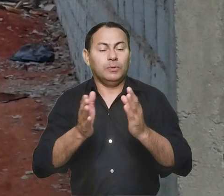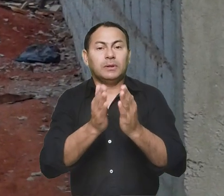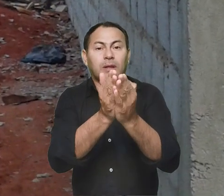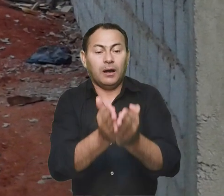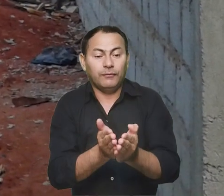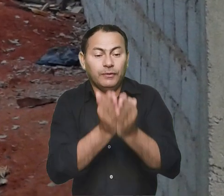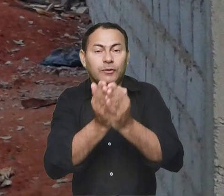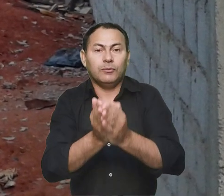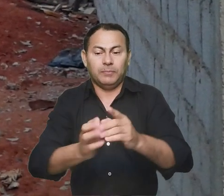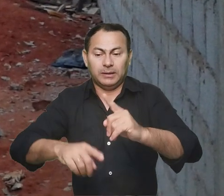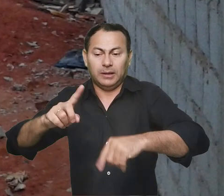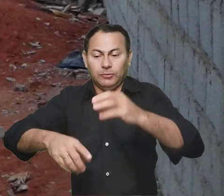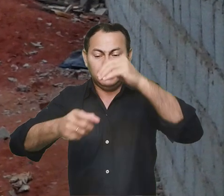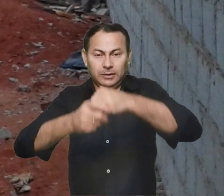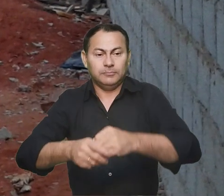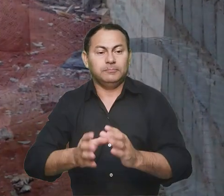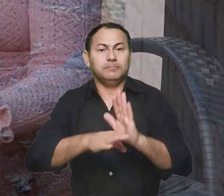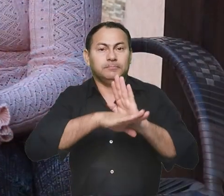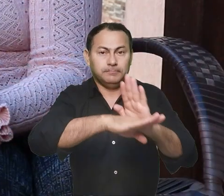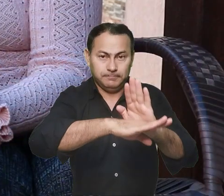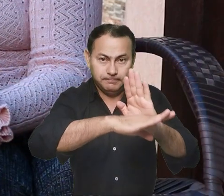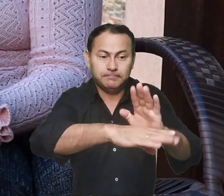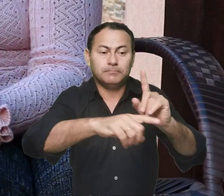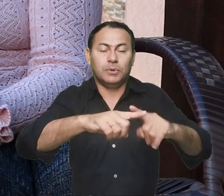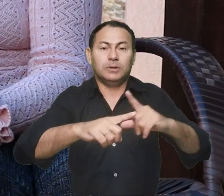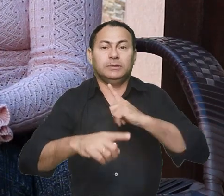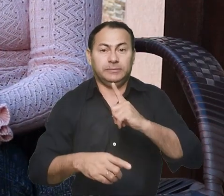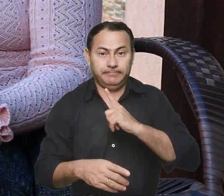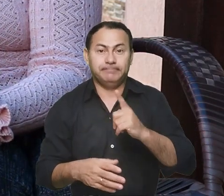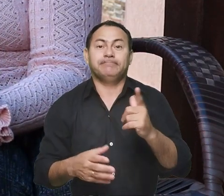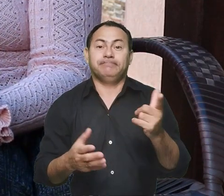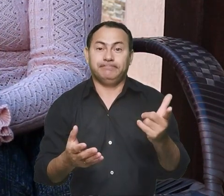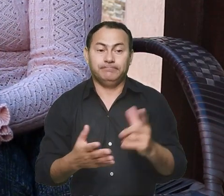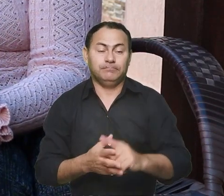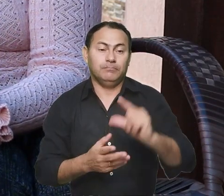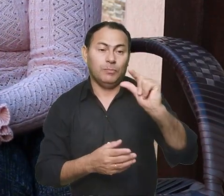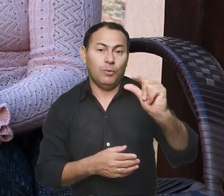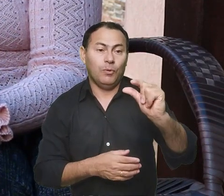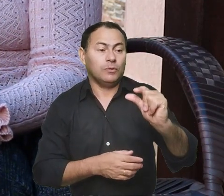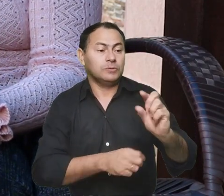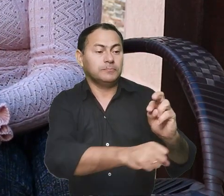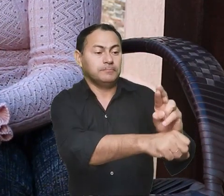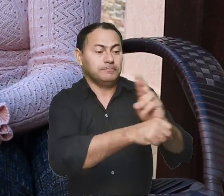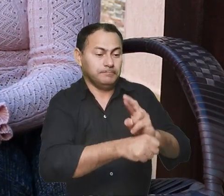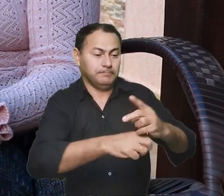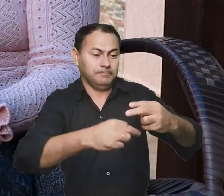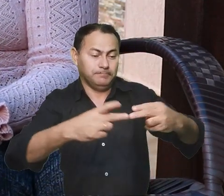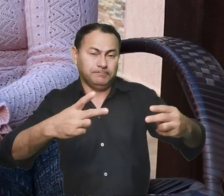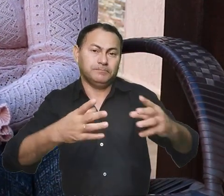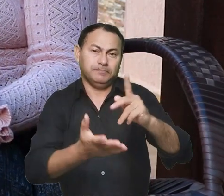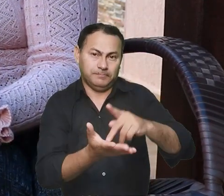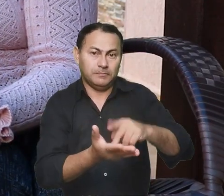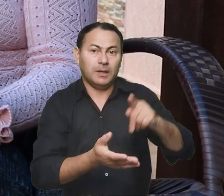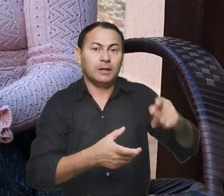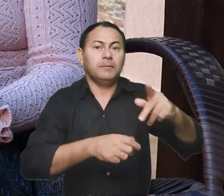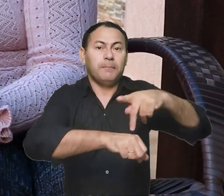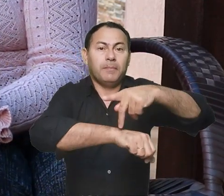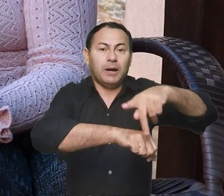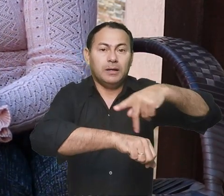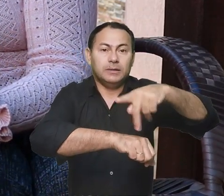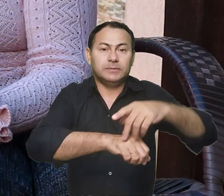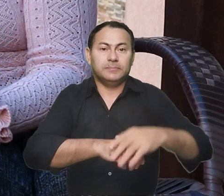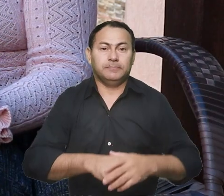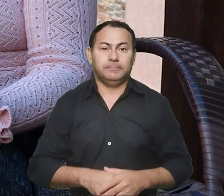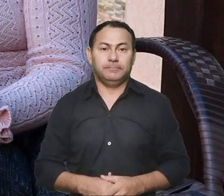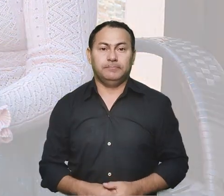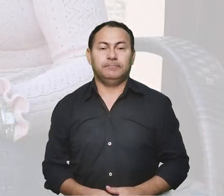por navio, para nos auxiliar, porque tínhamos poucos recursos, de fato, naquele